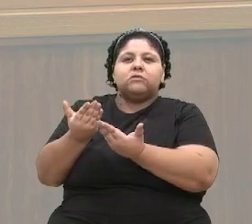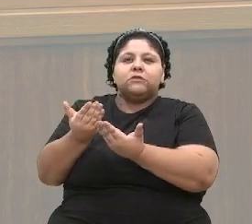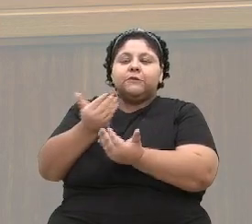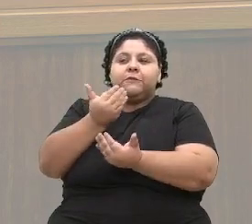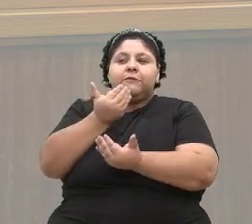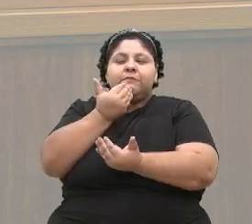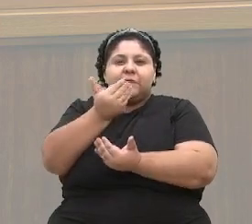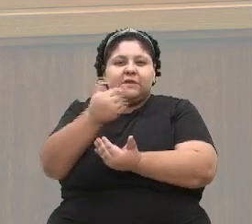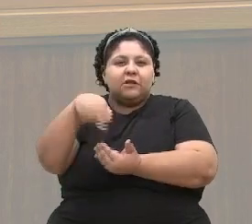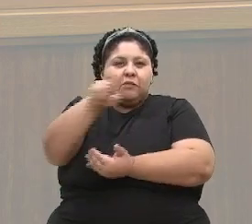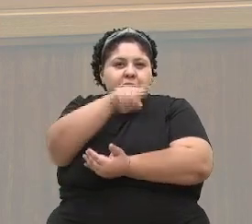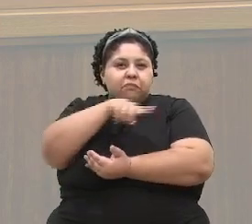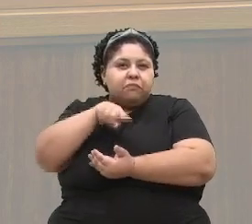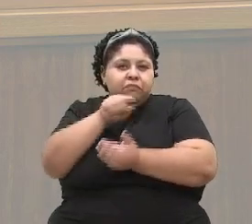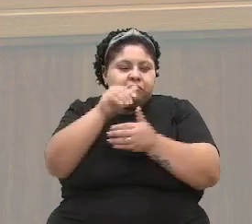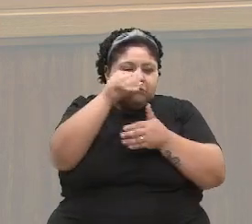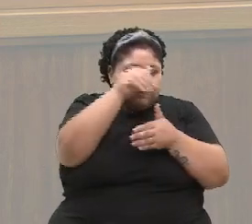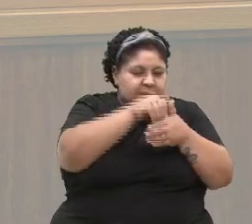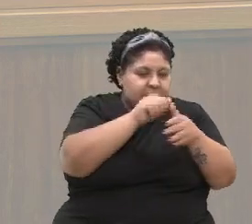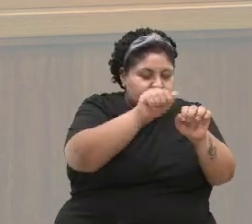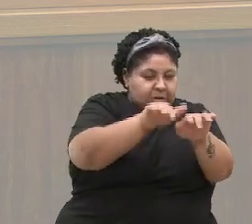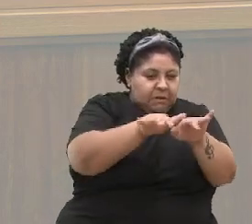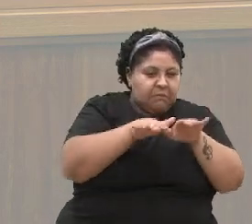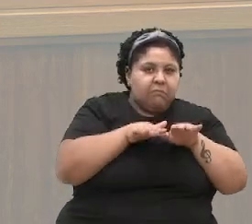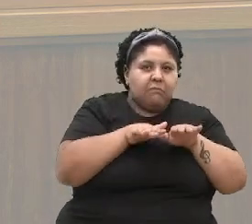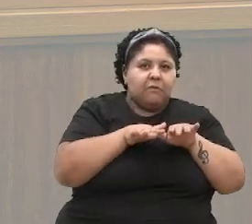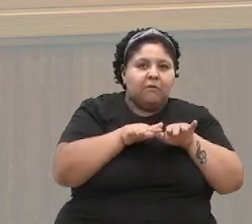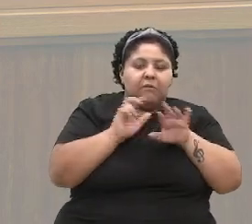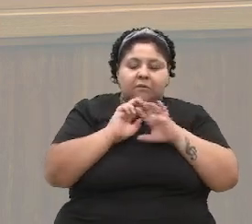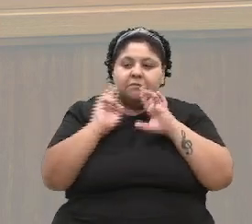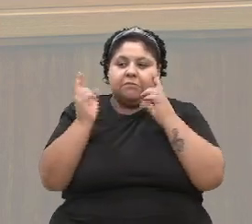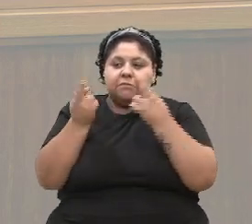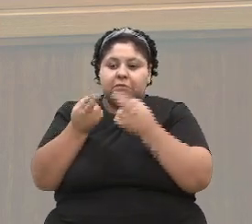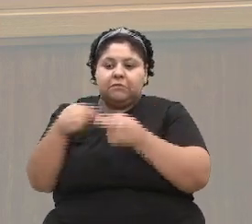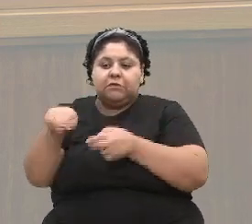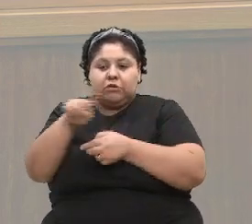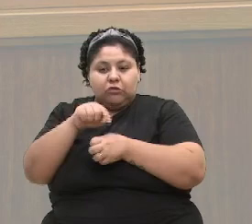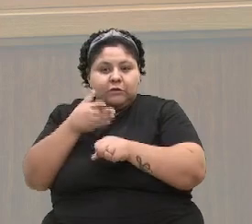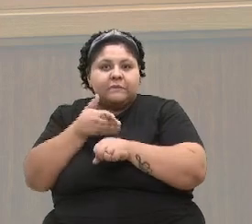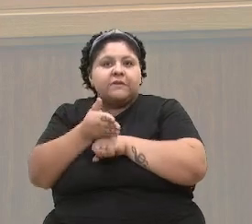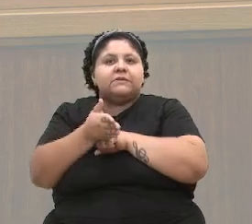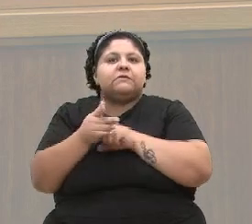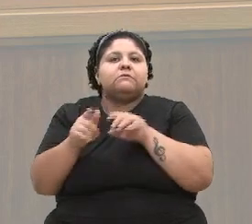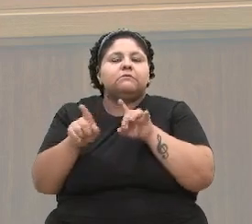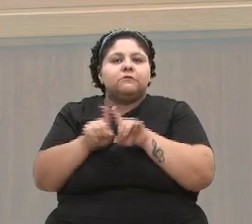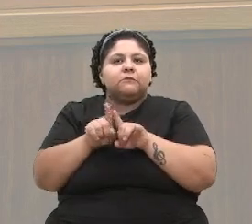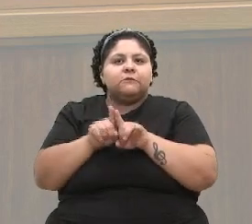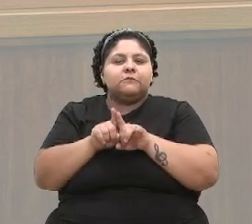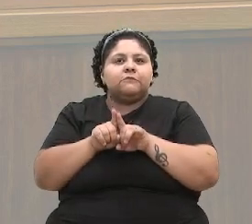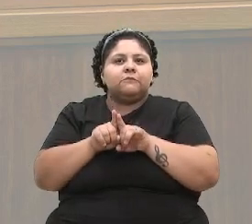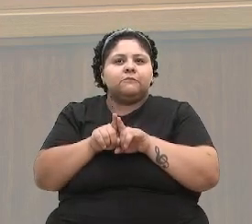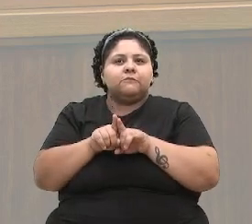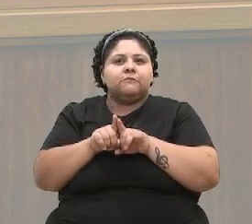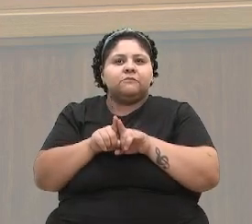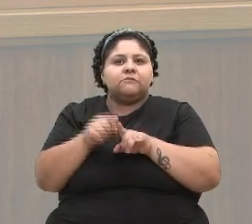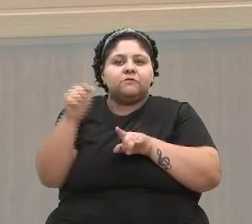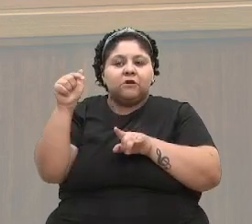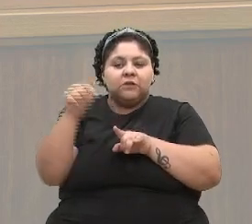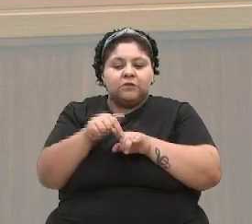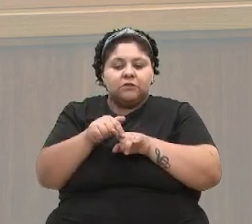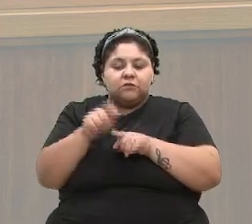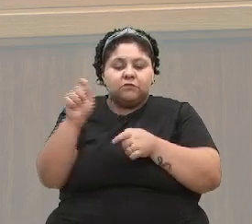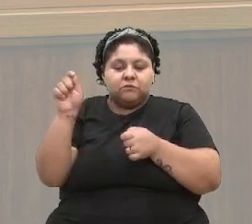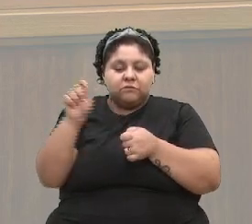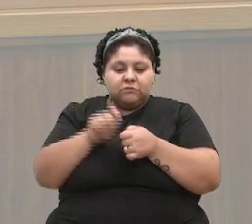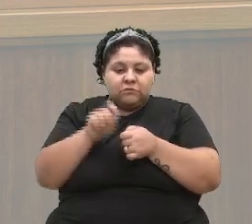por nós dentro deste plenário, nas reuniões que nós participamos. Inclusive, isso nos levou